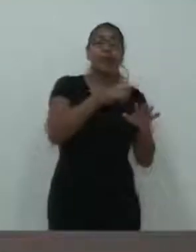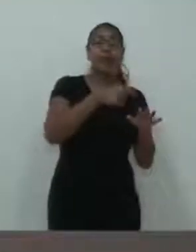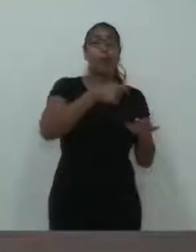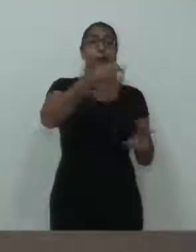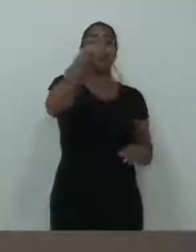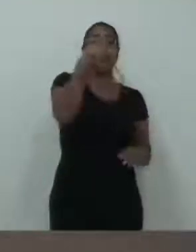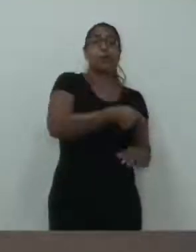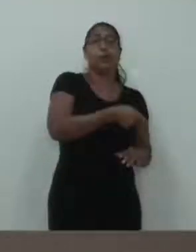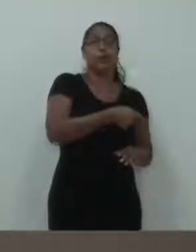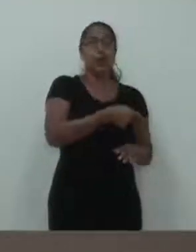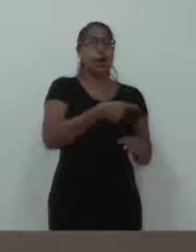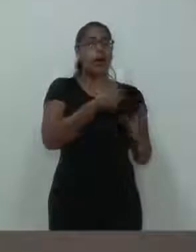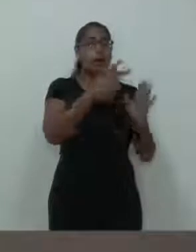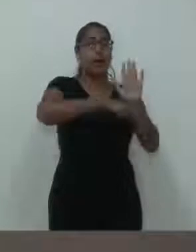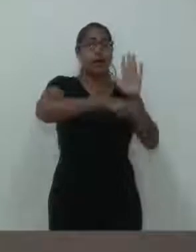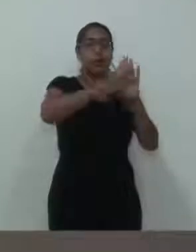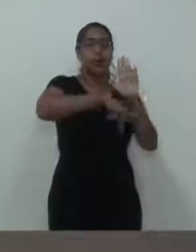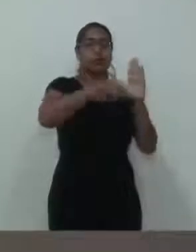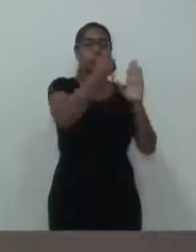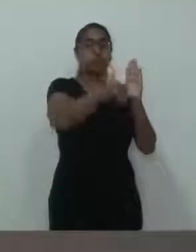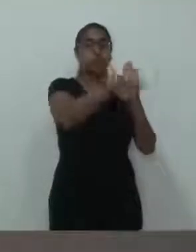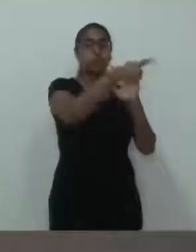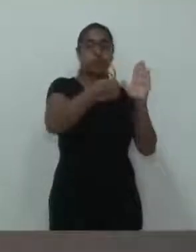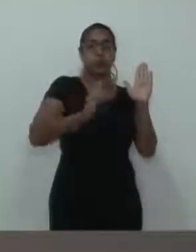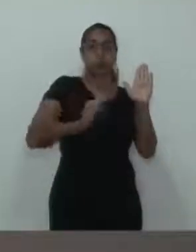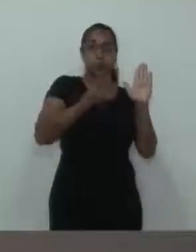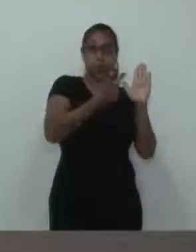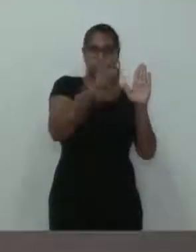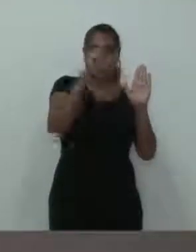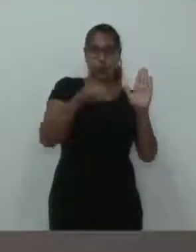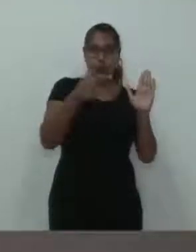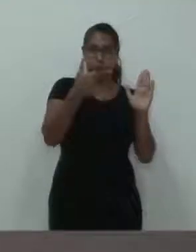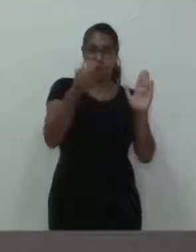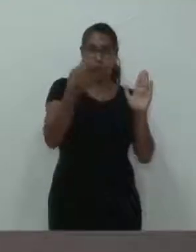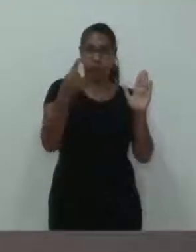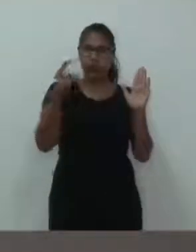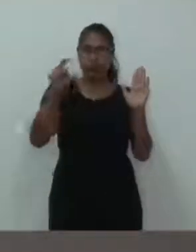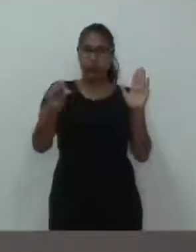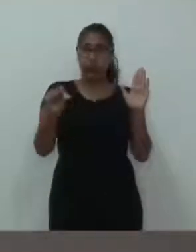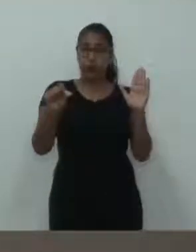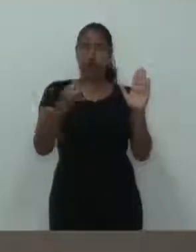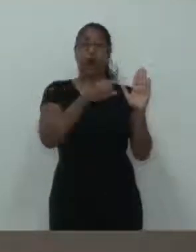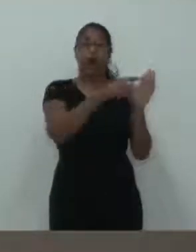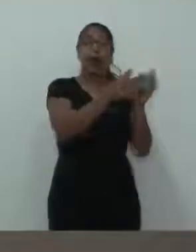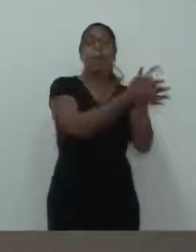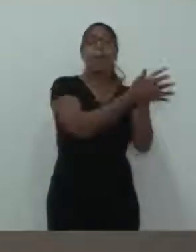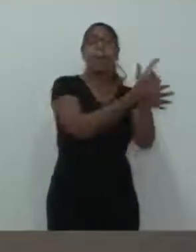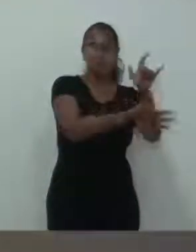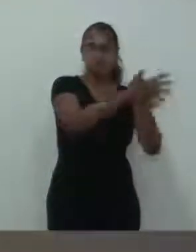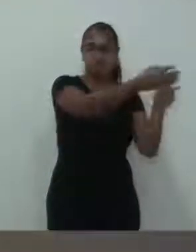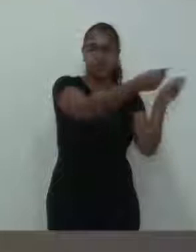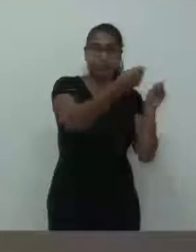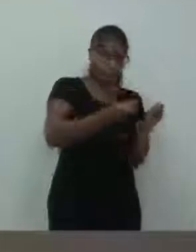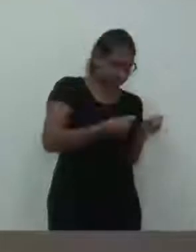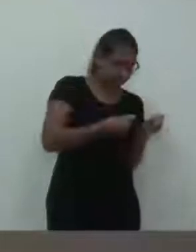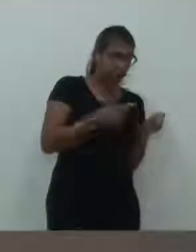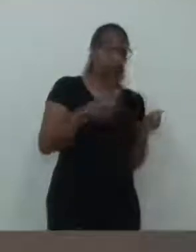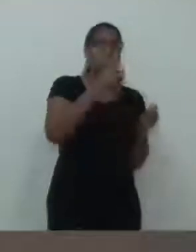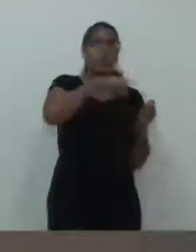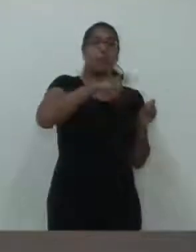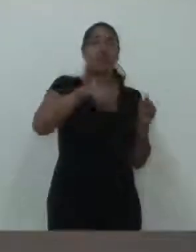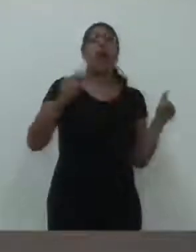suspendendo a votação do projeto de lei número 2, 2019, já que a eliminar se restringe apenas àquele projeto.